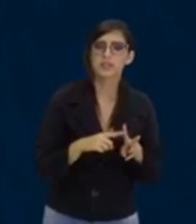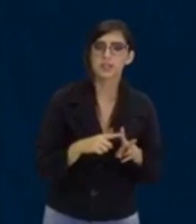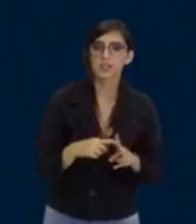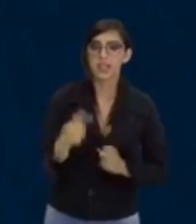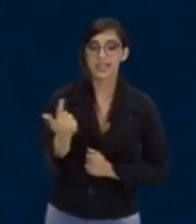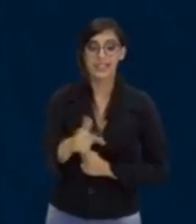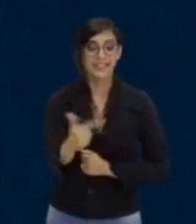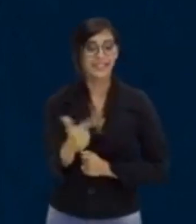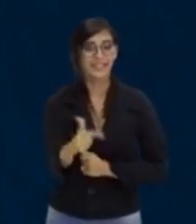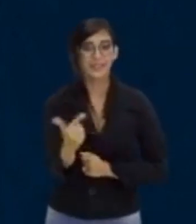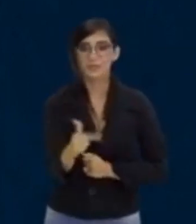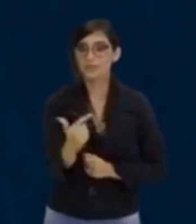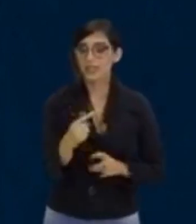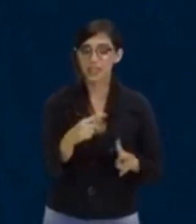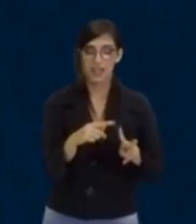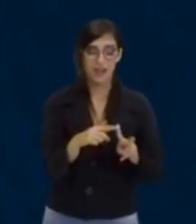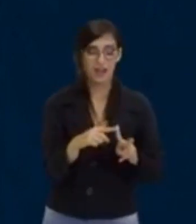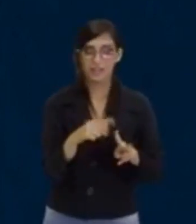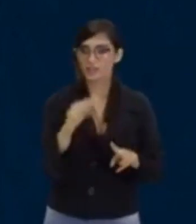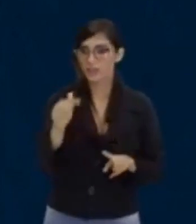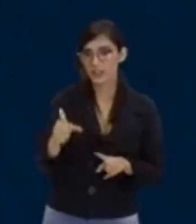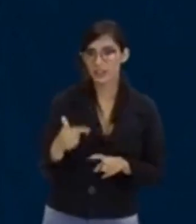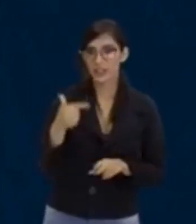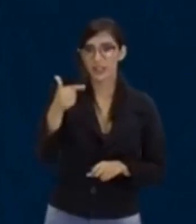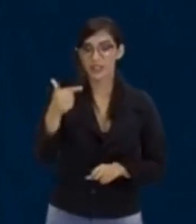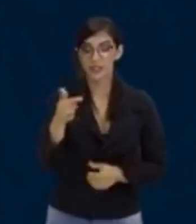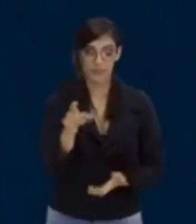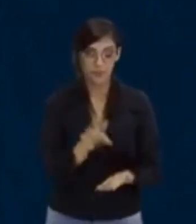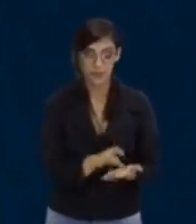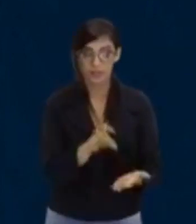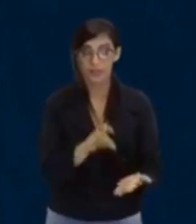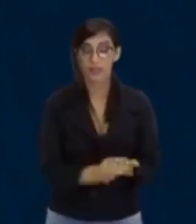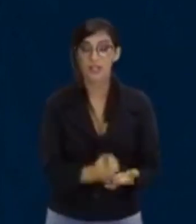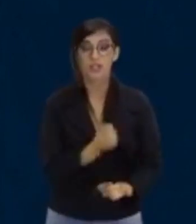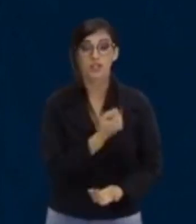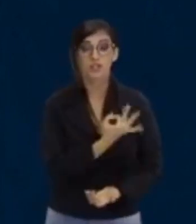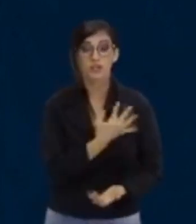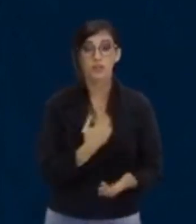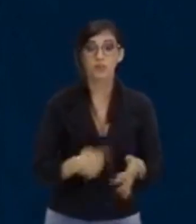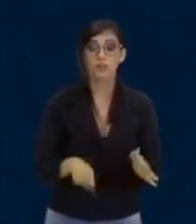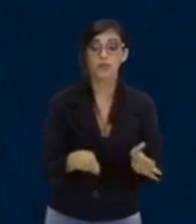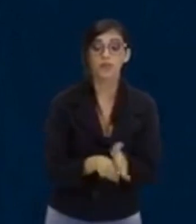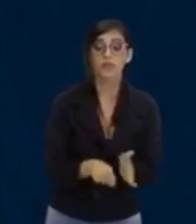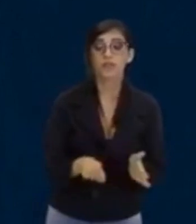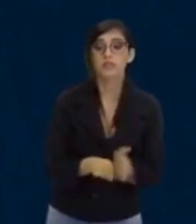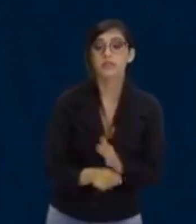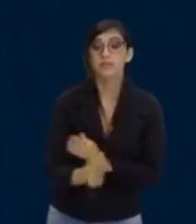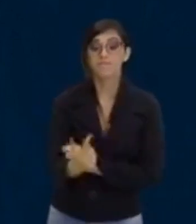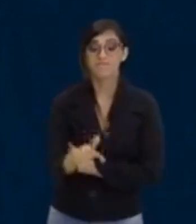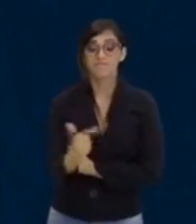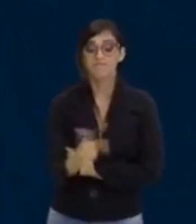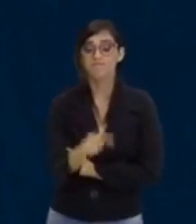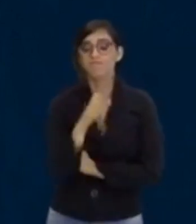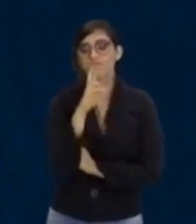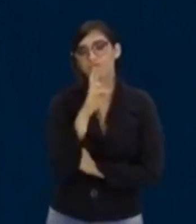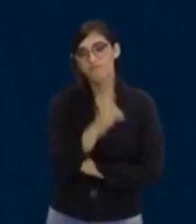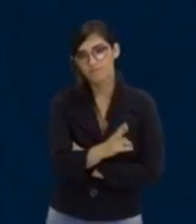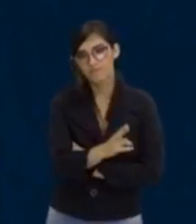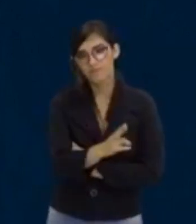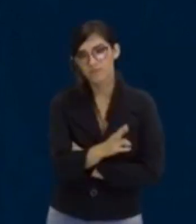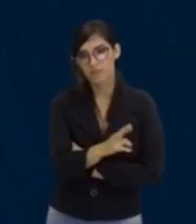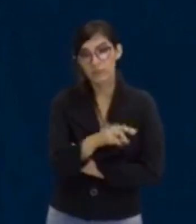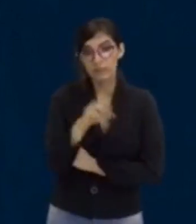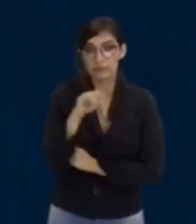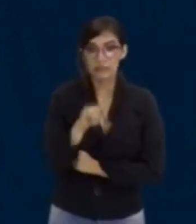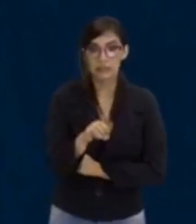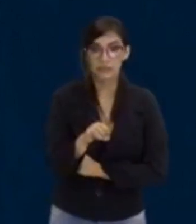existe raiz quadrada real de número negativo. não tem resposta pra isso aí. Então, se